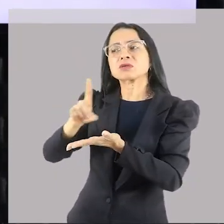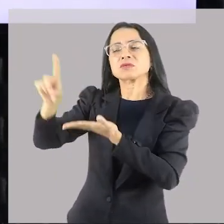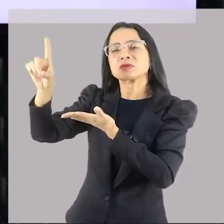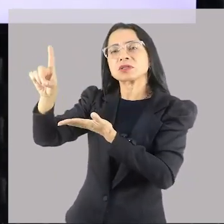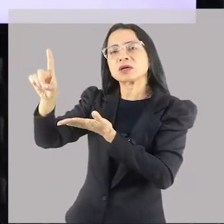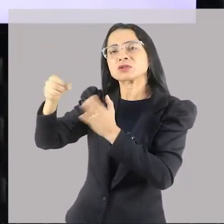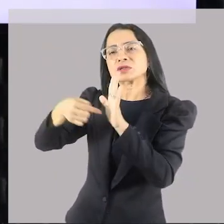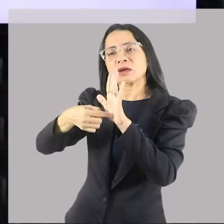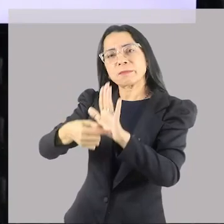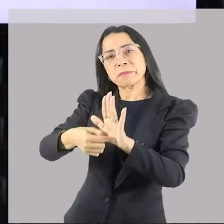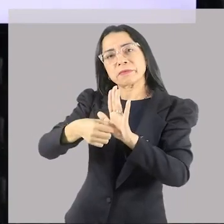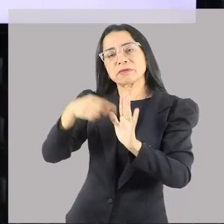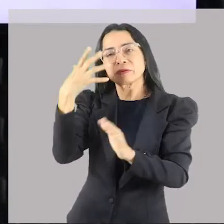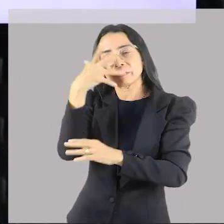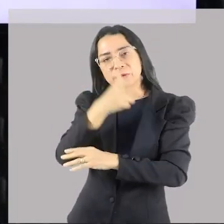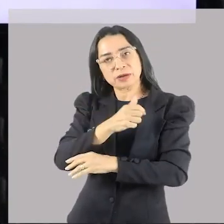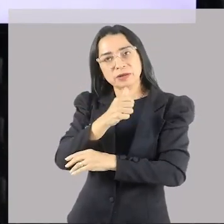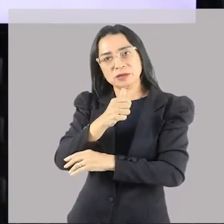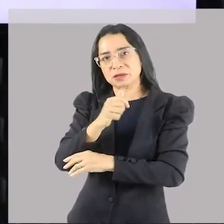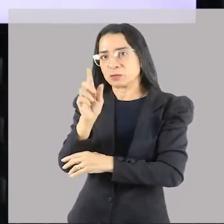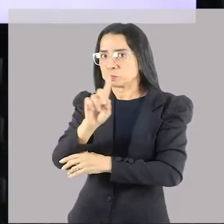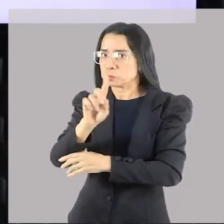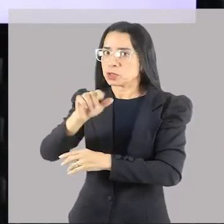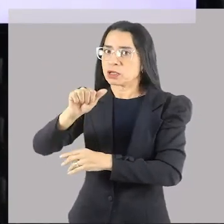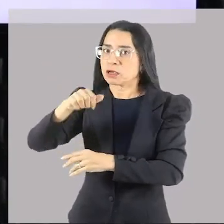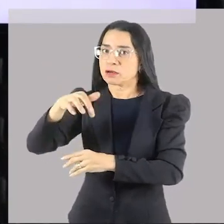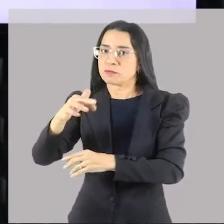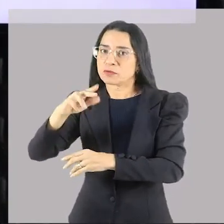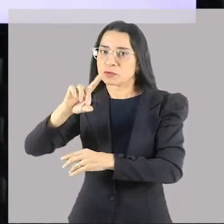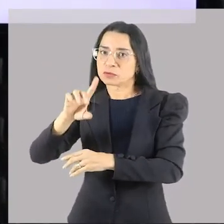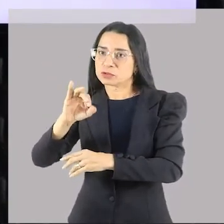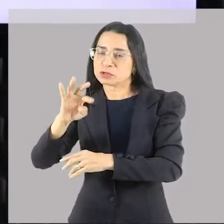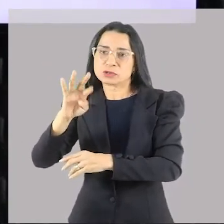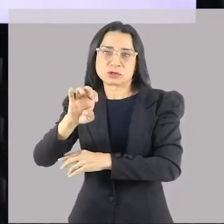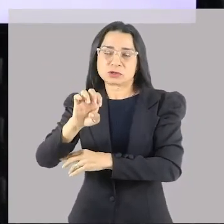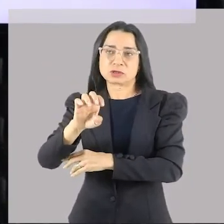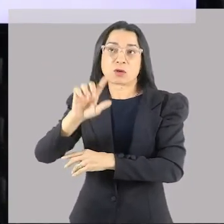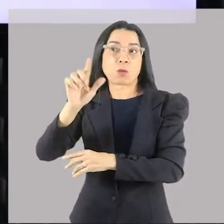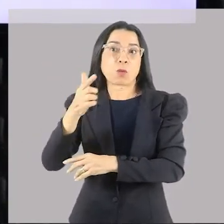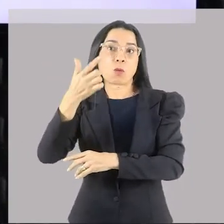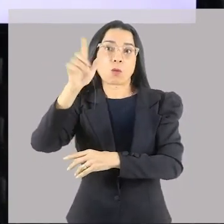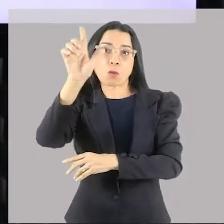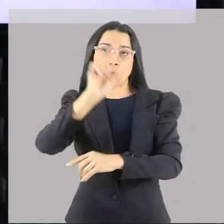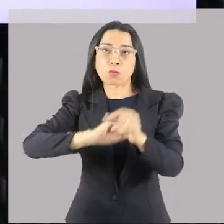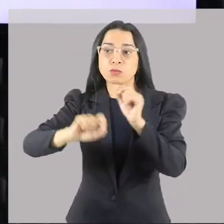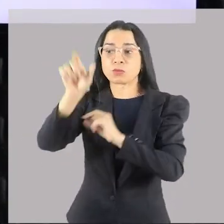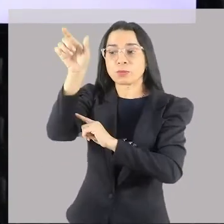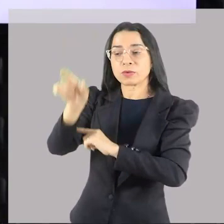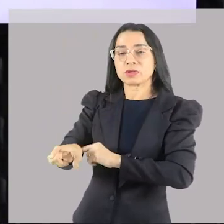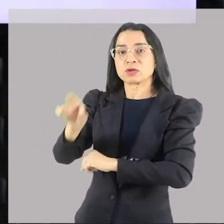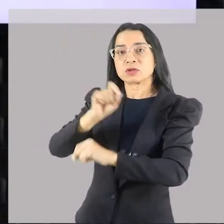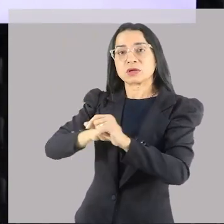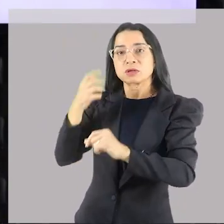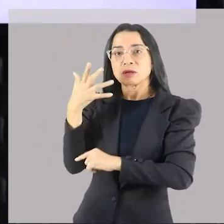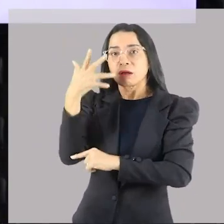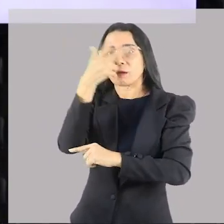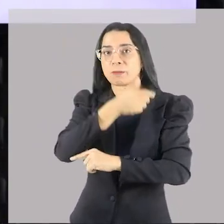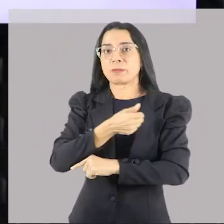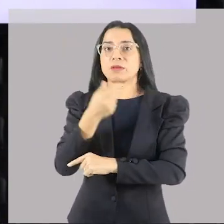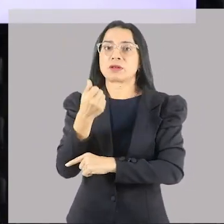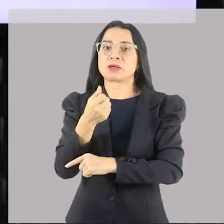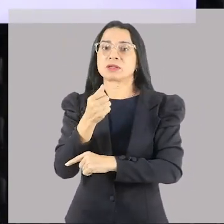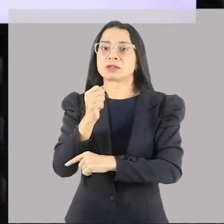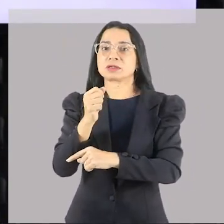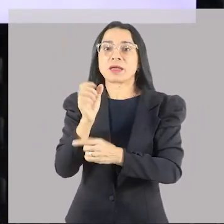a Afrodite. A Afrodite apresenta o amor. Na verdade, seria uma outra manifestação. A beleza é